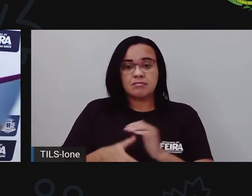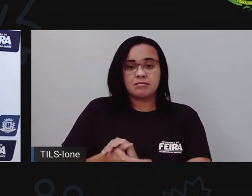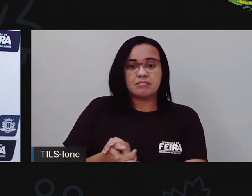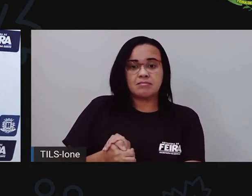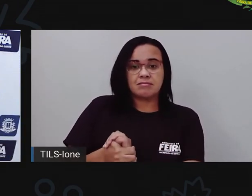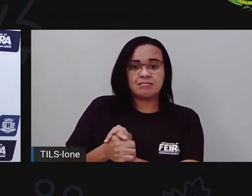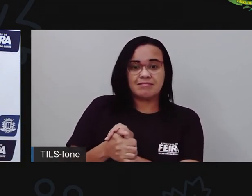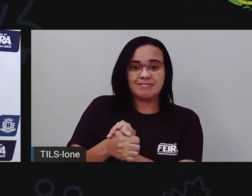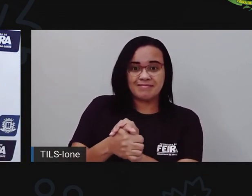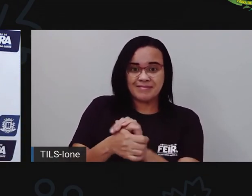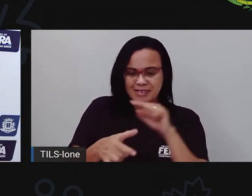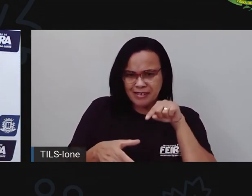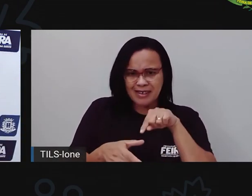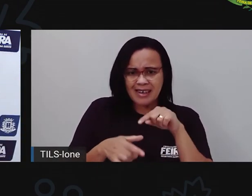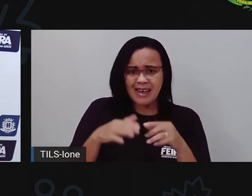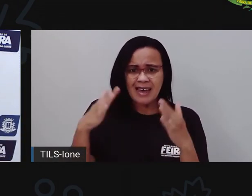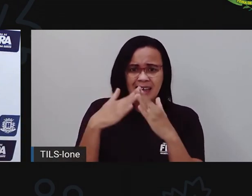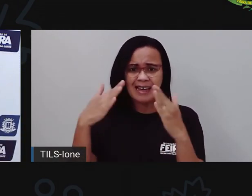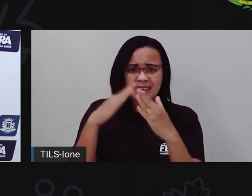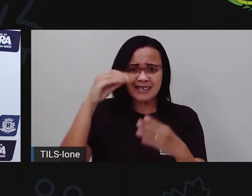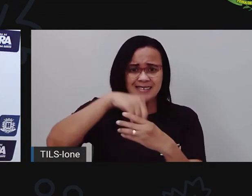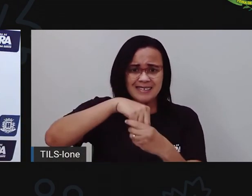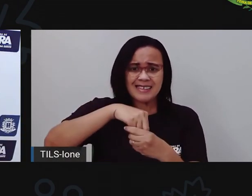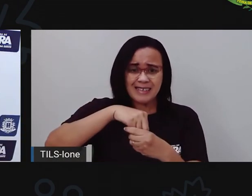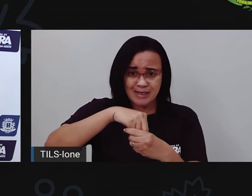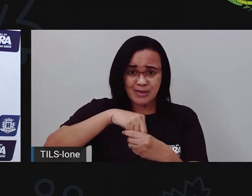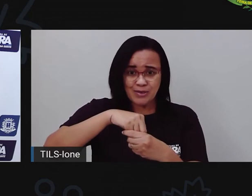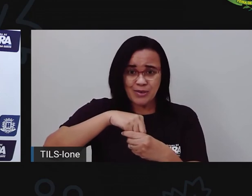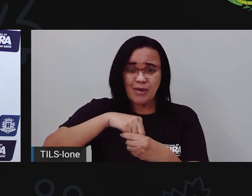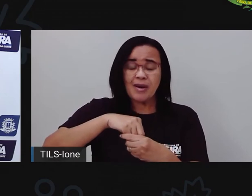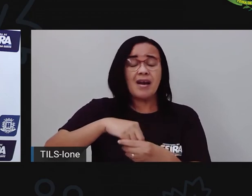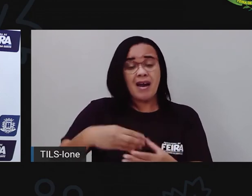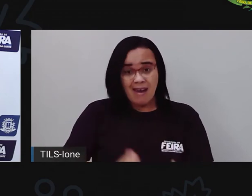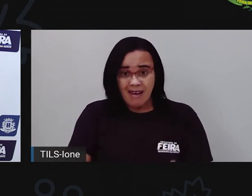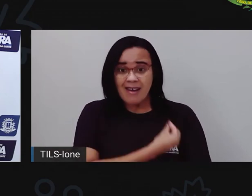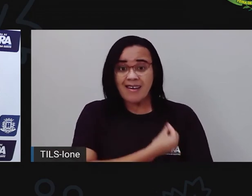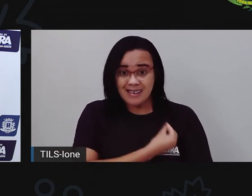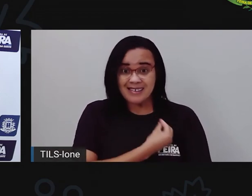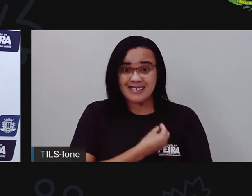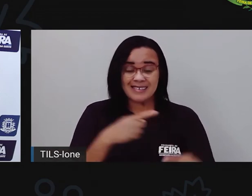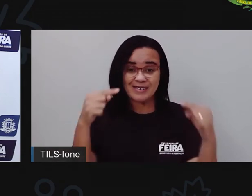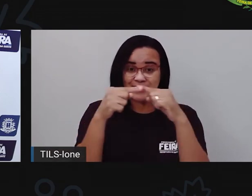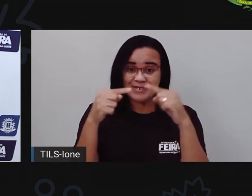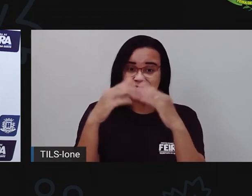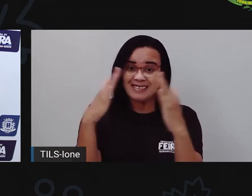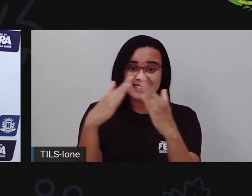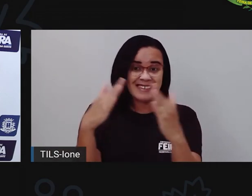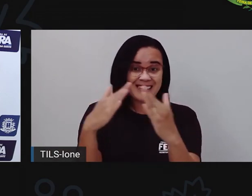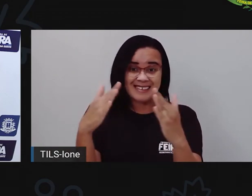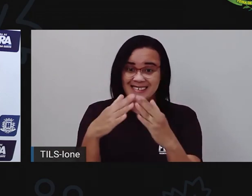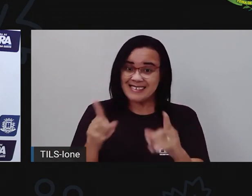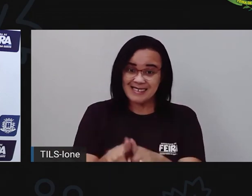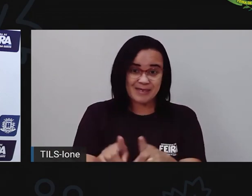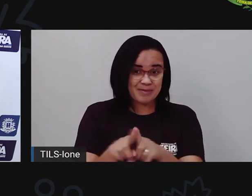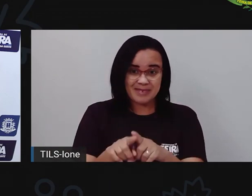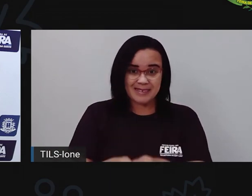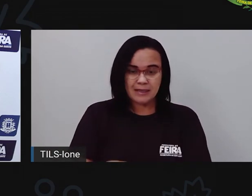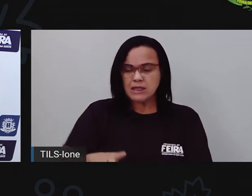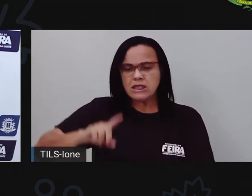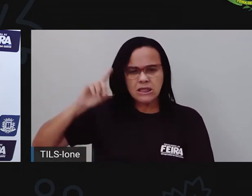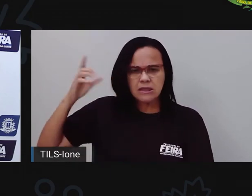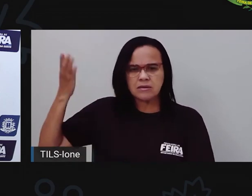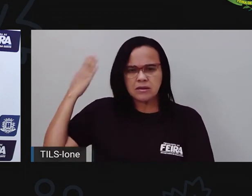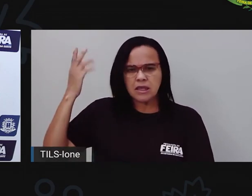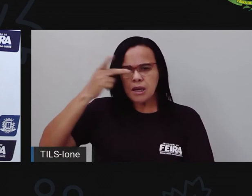carapaça, né? O corpo dela, carapaça. Antigamente, as pessoas tiravam o casco da